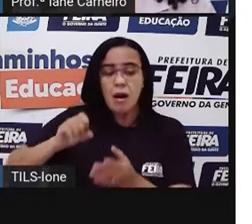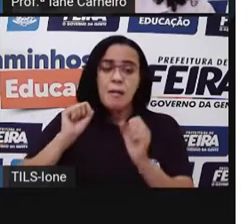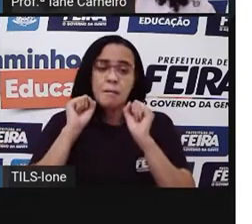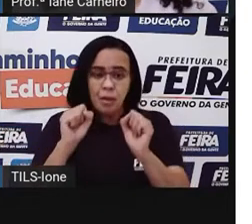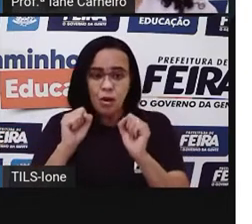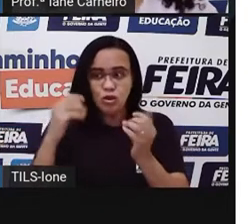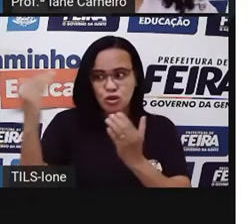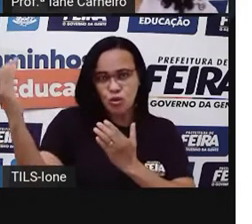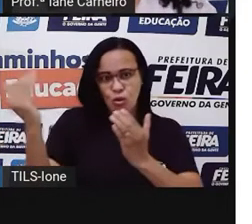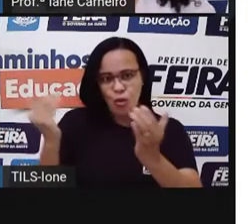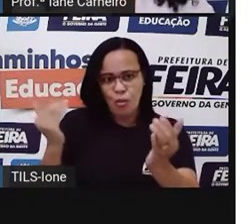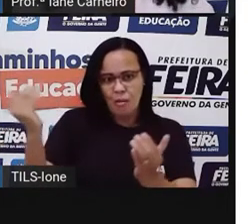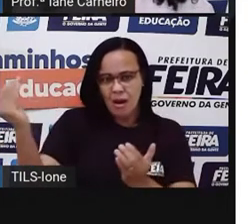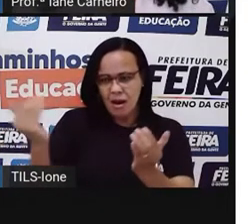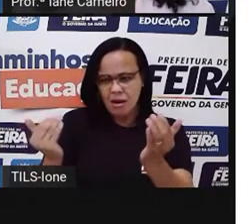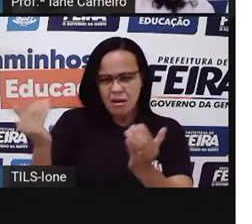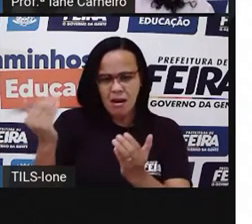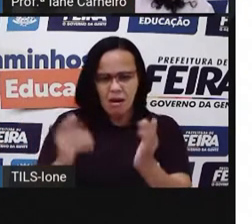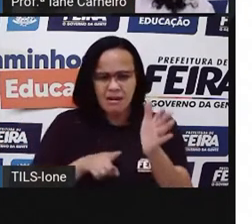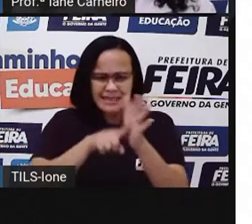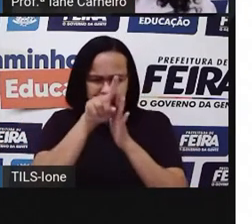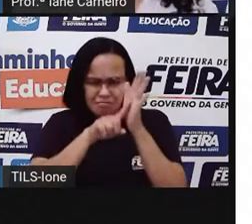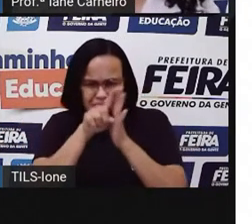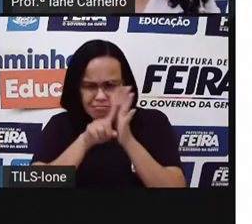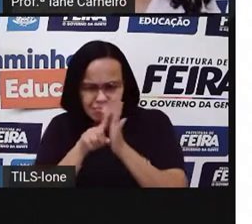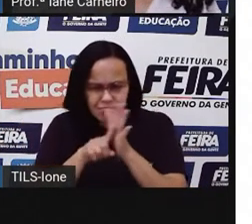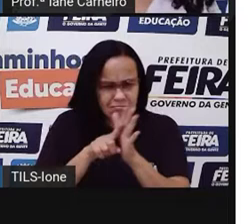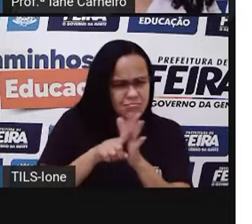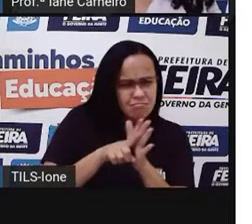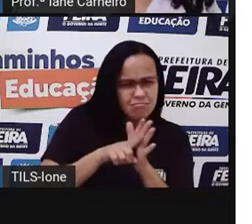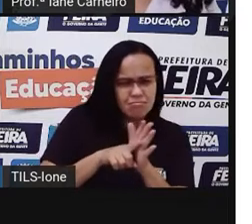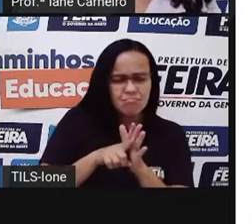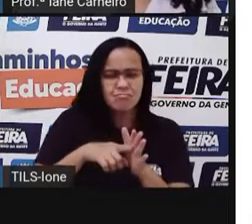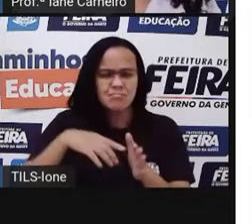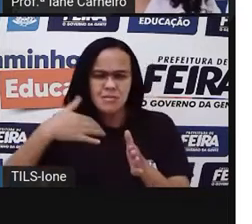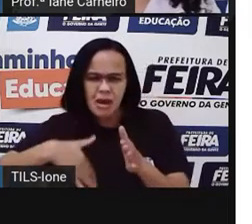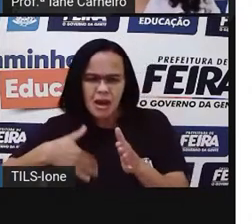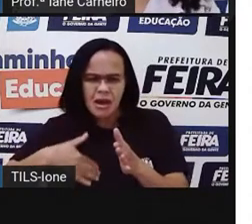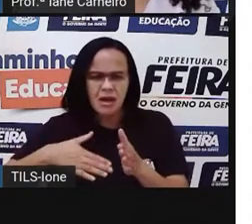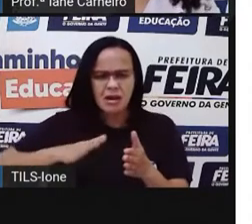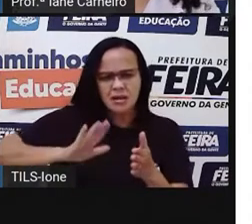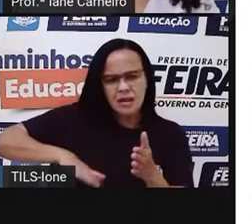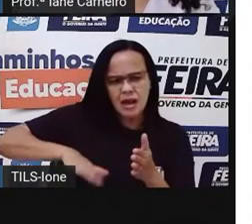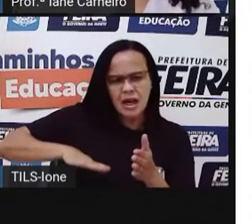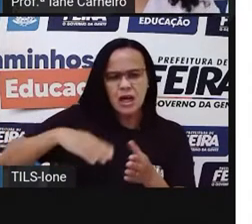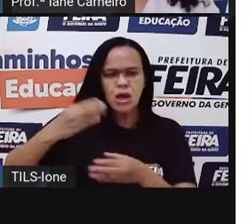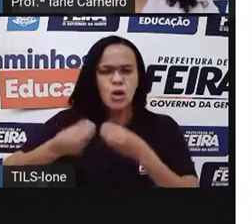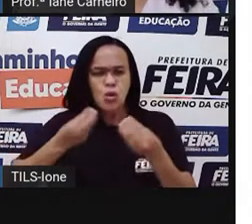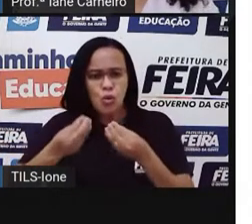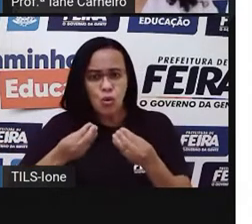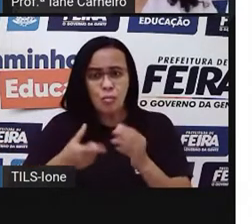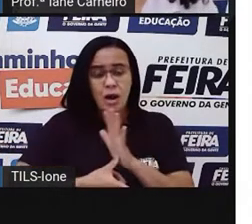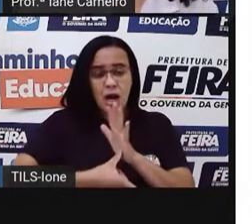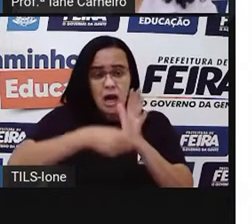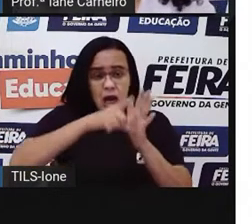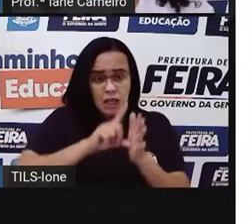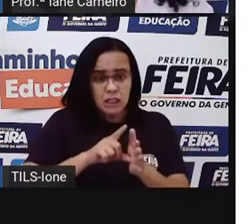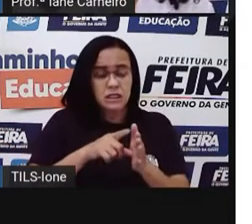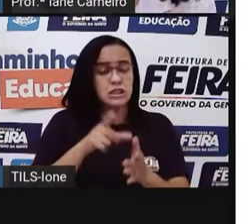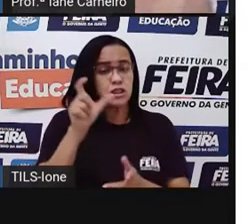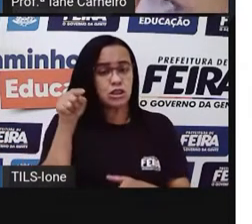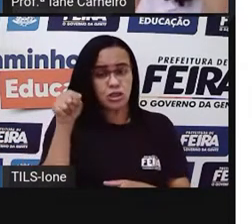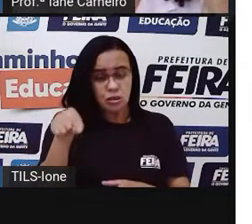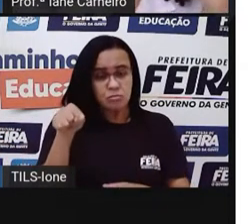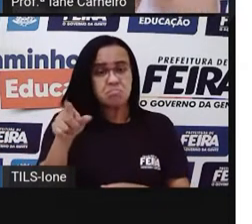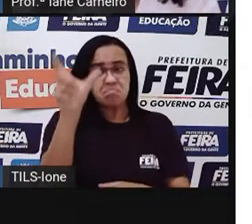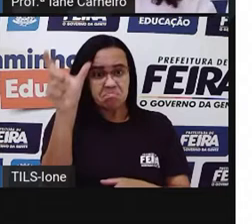você vai fazendo uma pesquisa de preço e antes de você ir lá no supermercado comprar os seus produtos, né? Você em casa mesmo